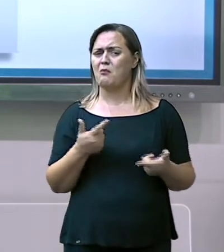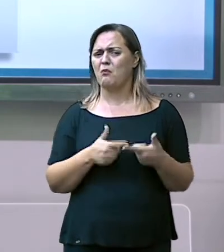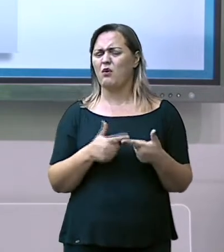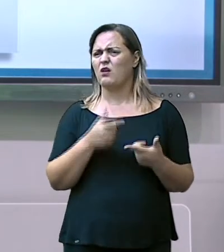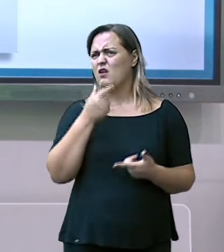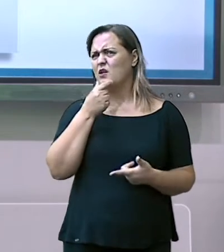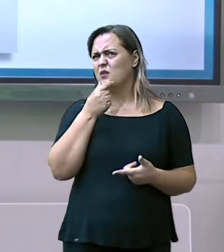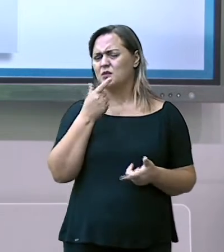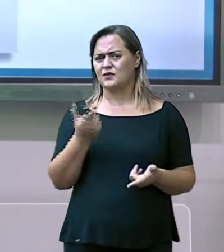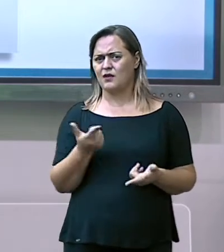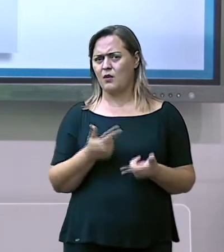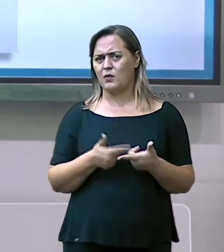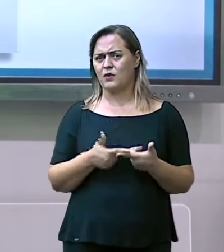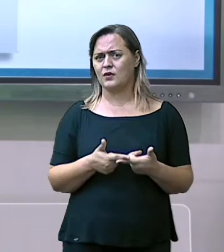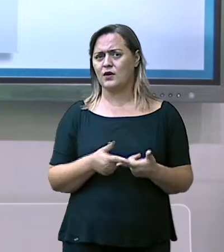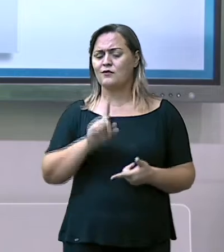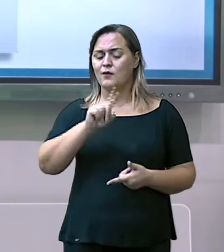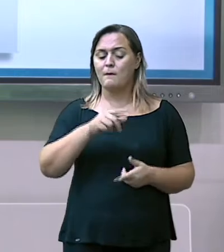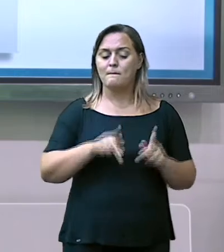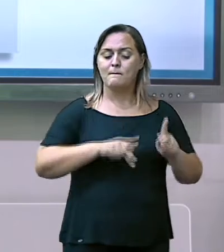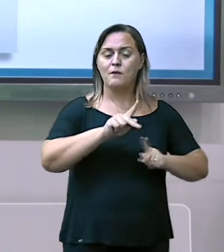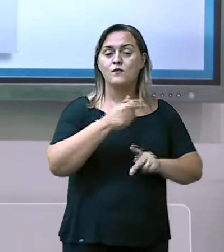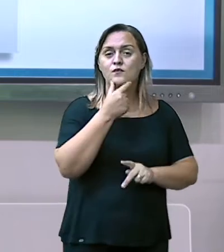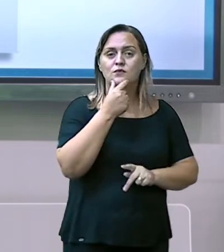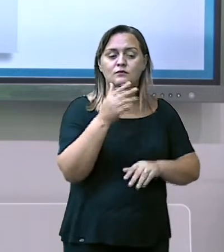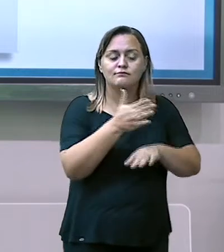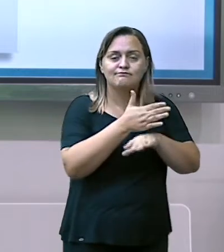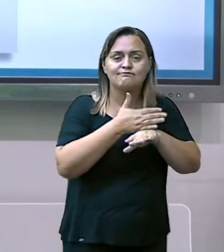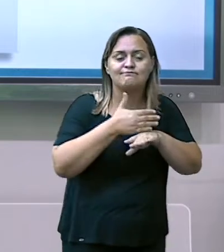Foram eles quem colonizaram.